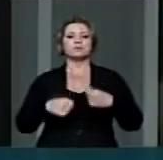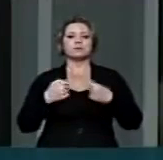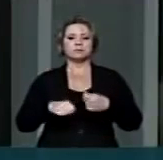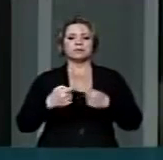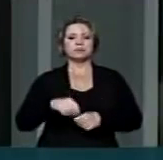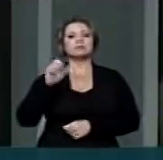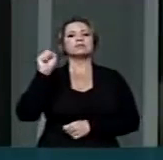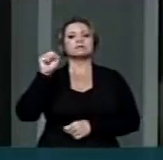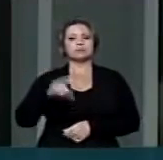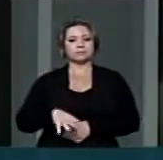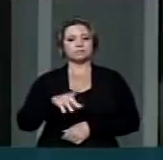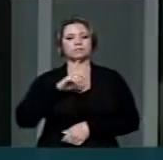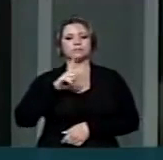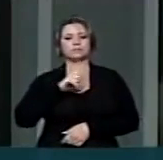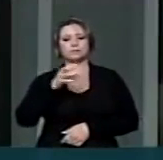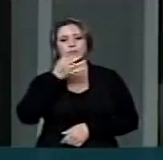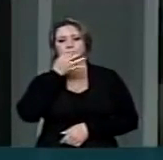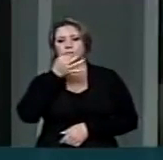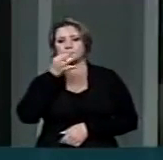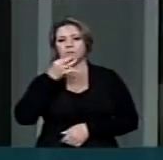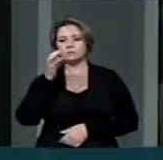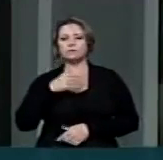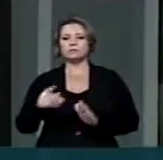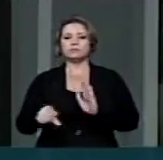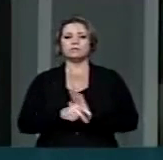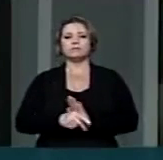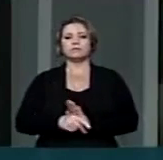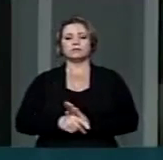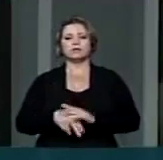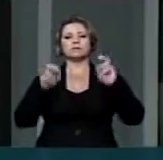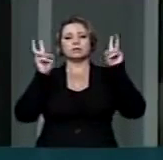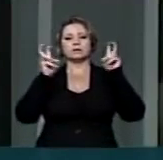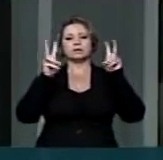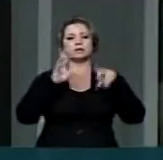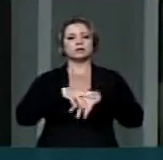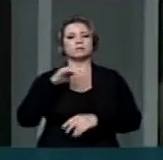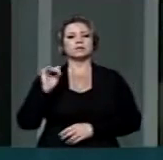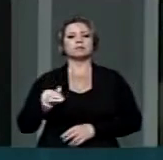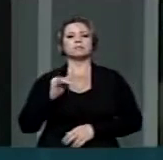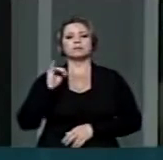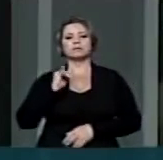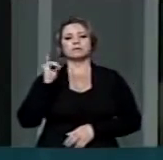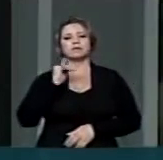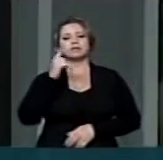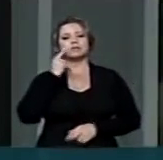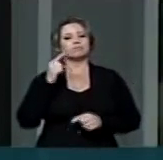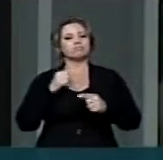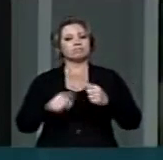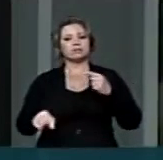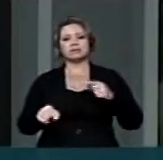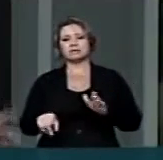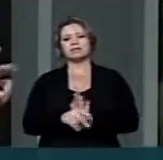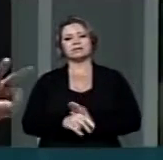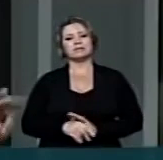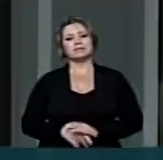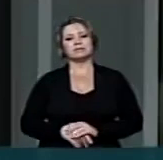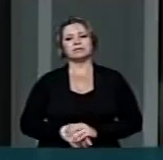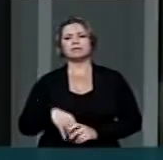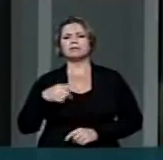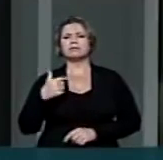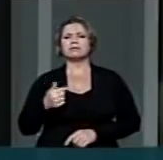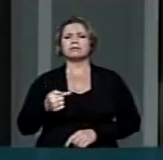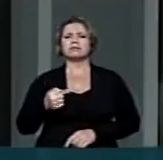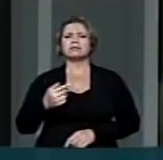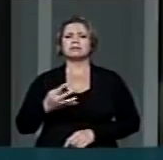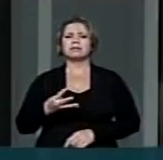sim, ter uma constituinte exclusiva para tratar de temas importantes que não cabem mais nas 74